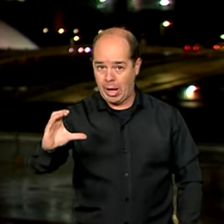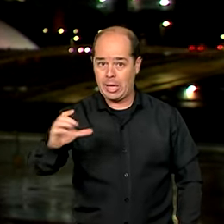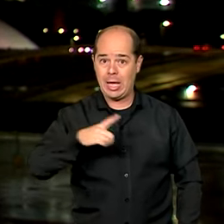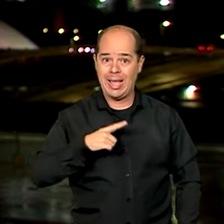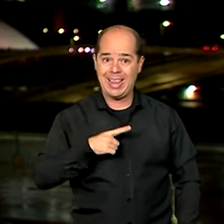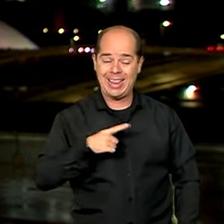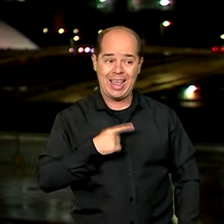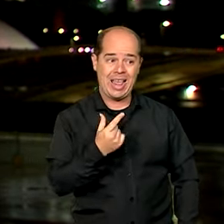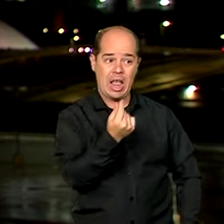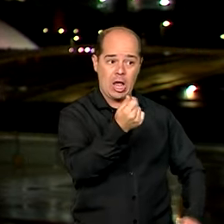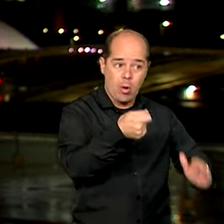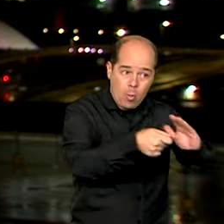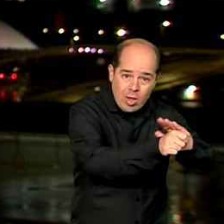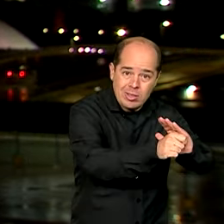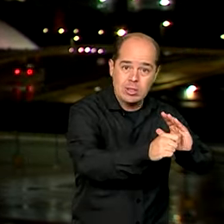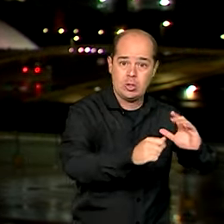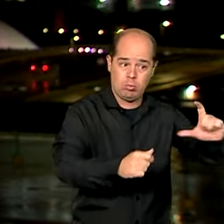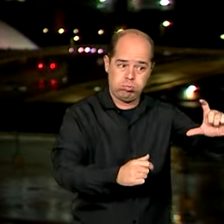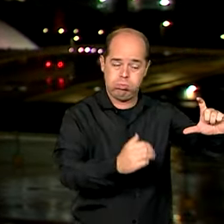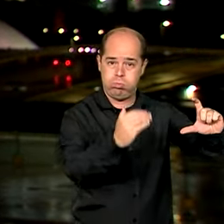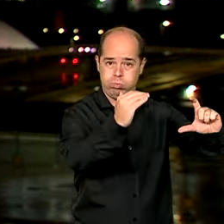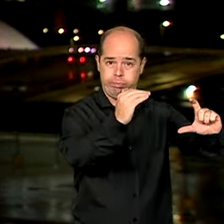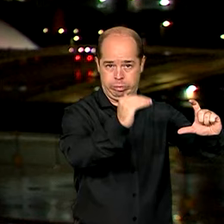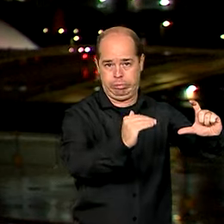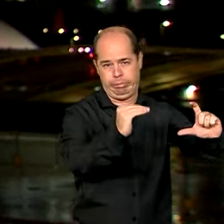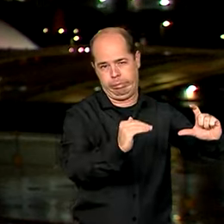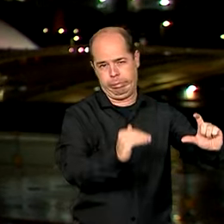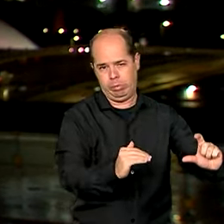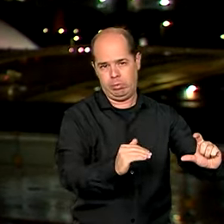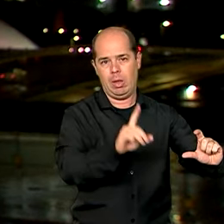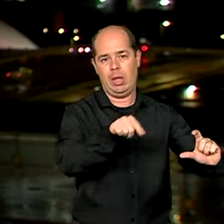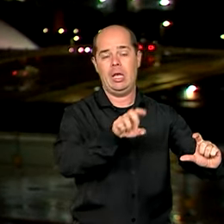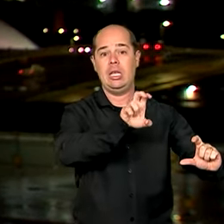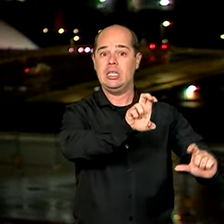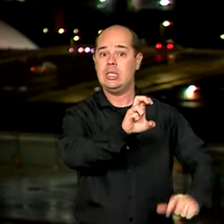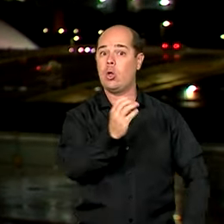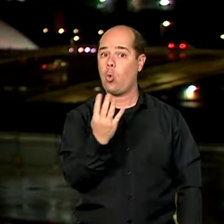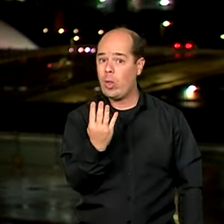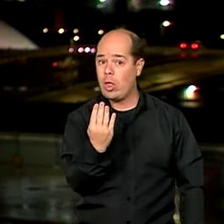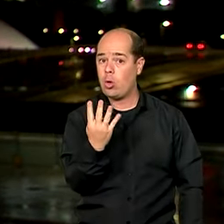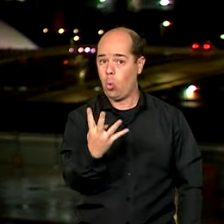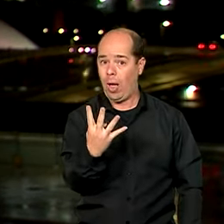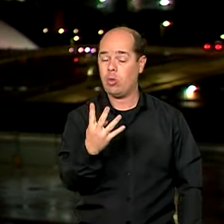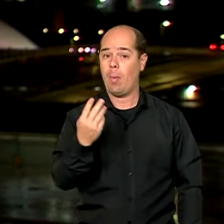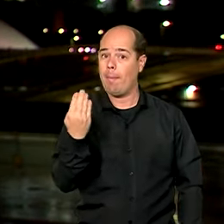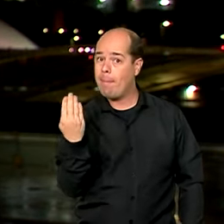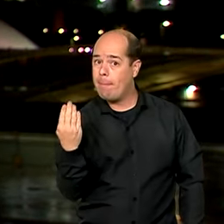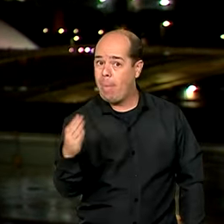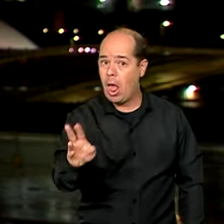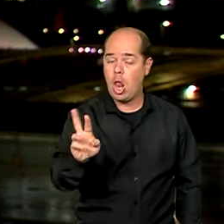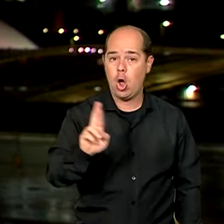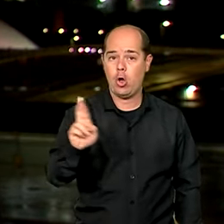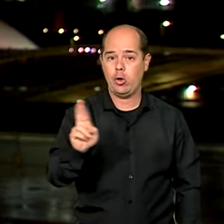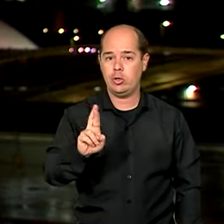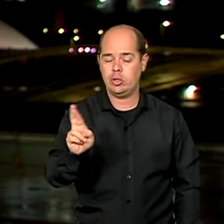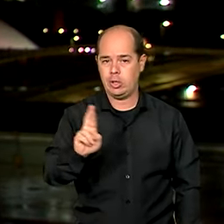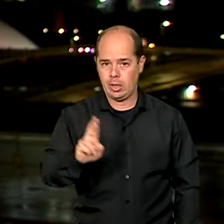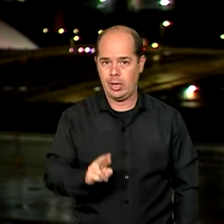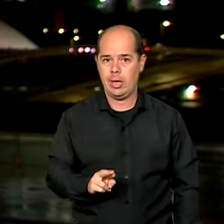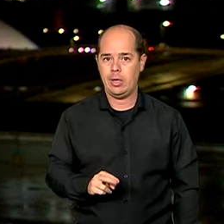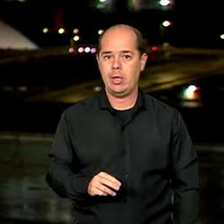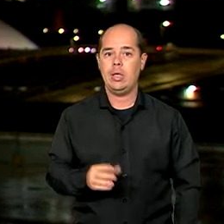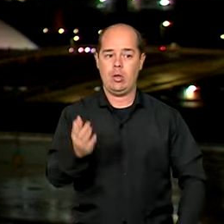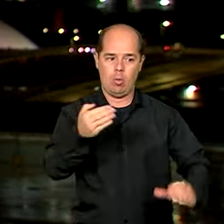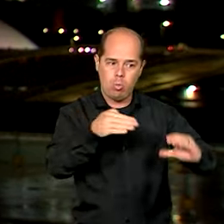Depois de muita negociação, ficou definido o valor de R 54 bilhões destinados para o Programa de Aceleração do